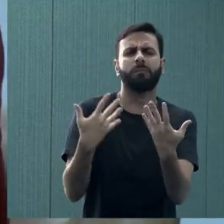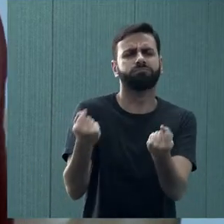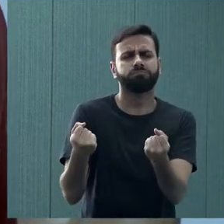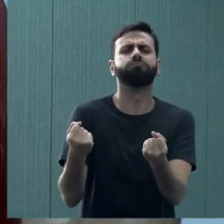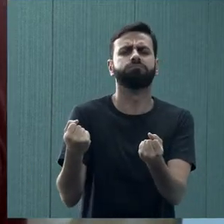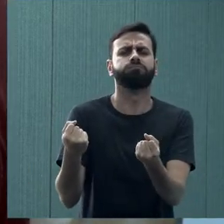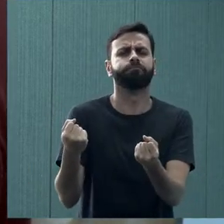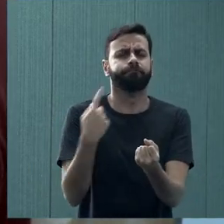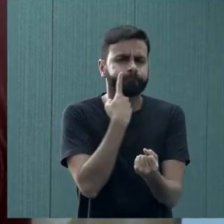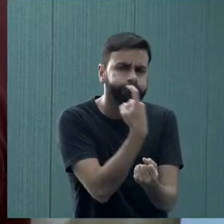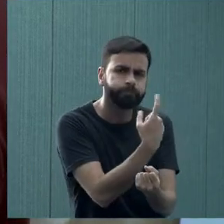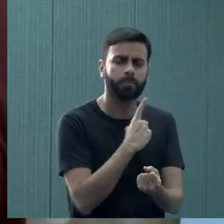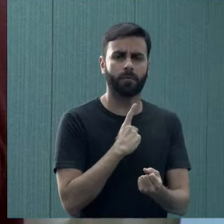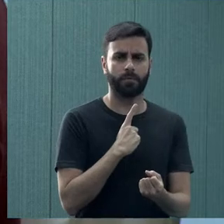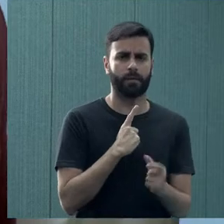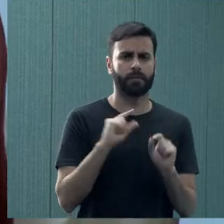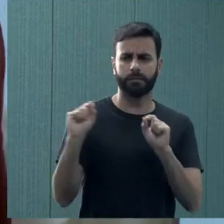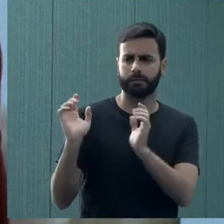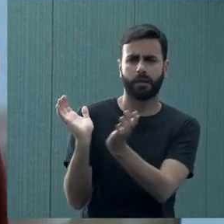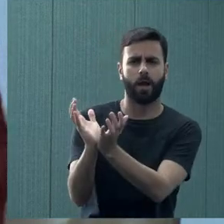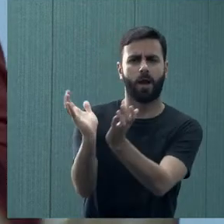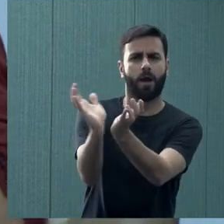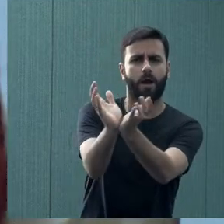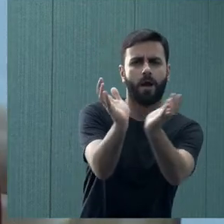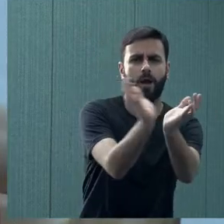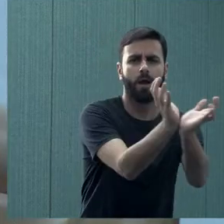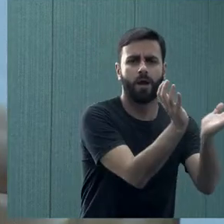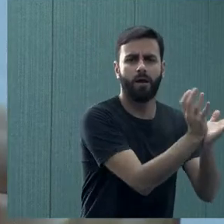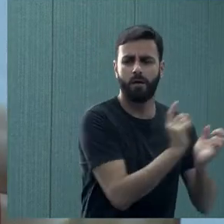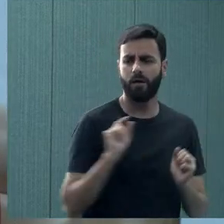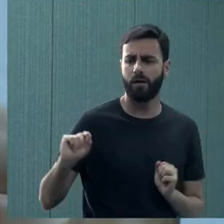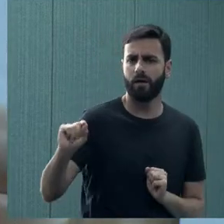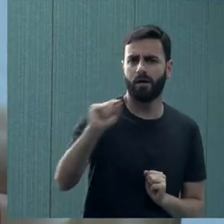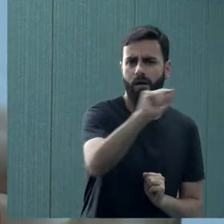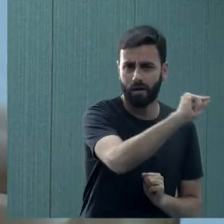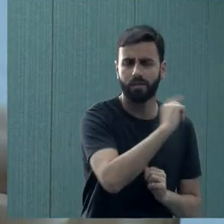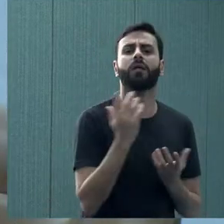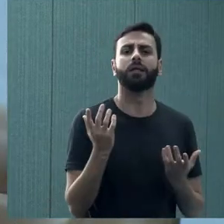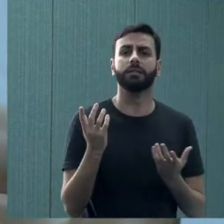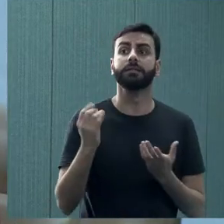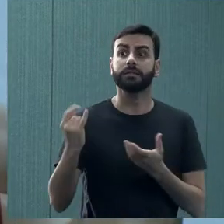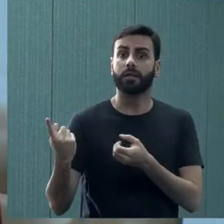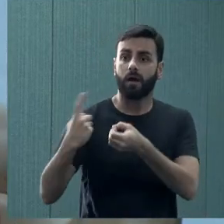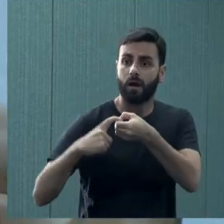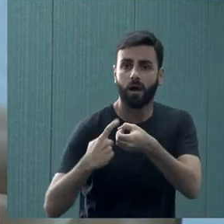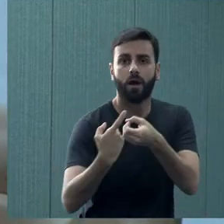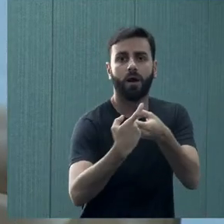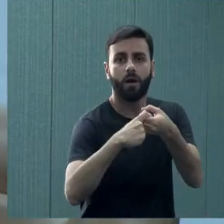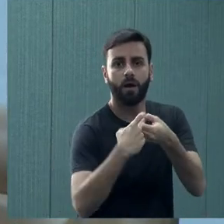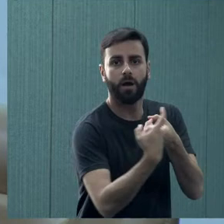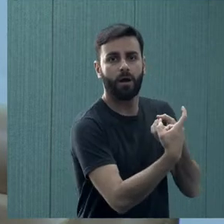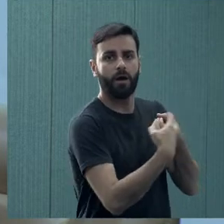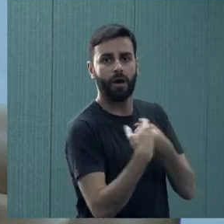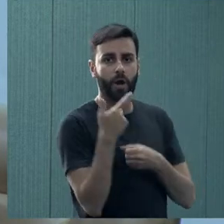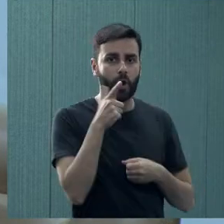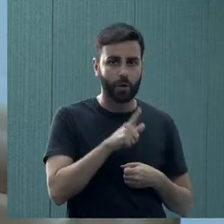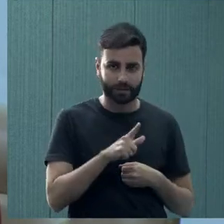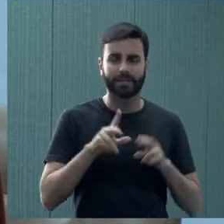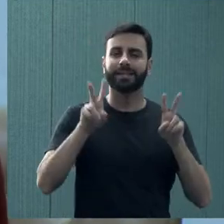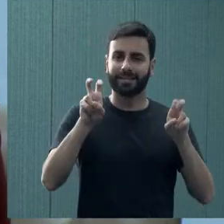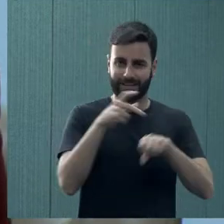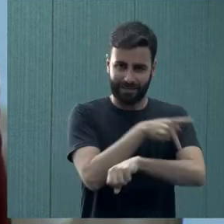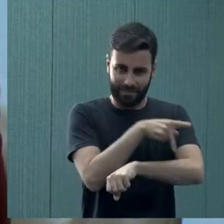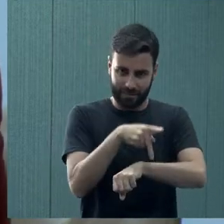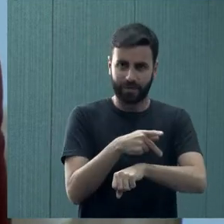organizados, e a gente tem grupos diversos aí, em diversas linhas, e nessa parte do apoio